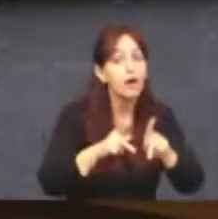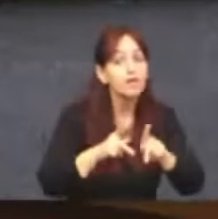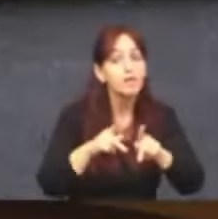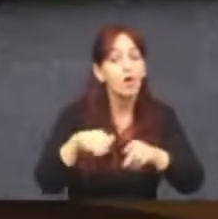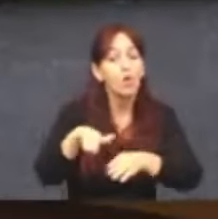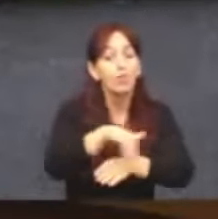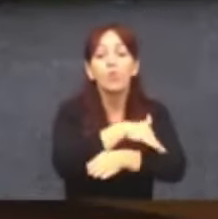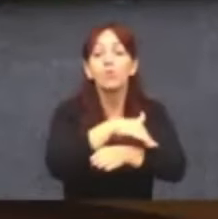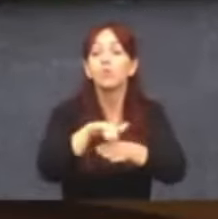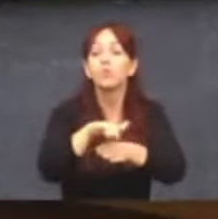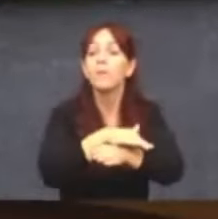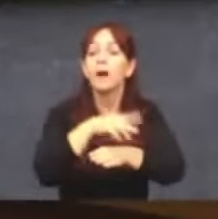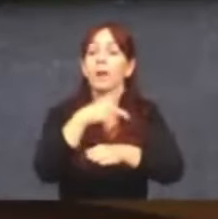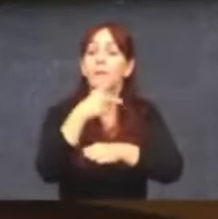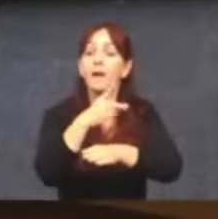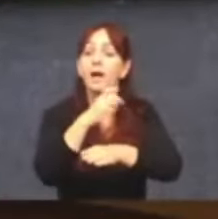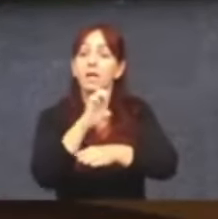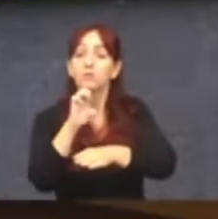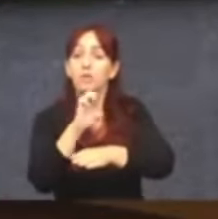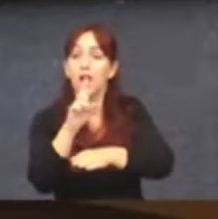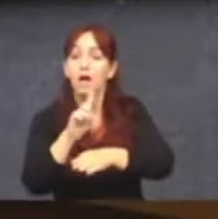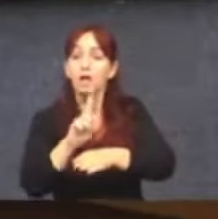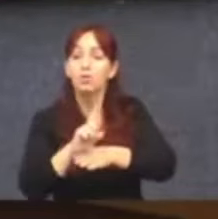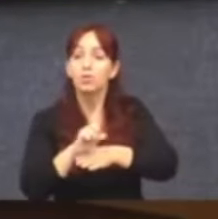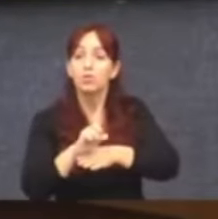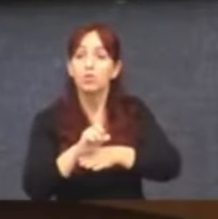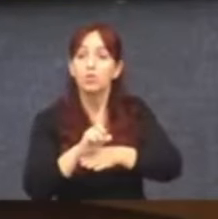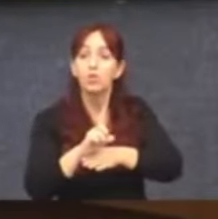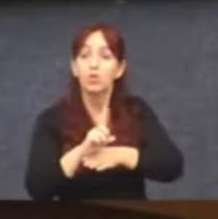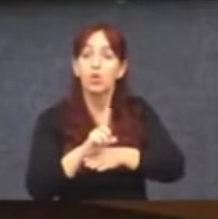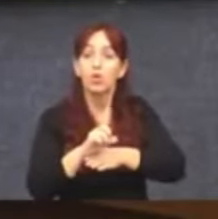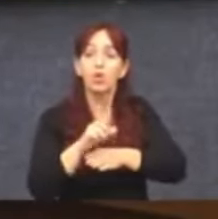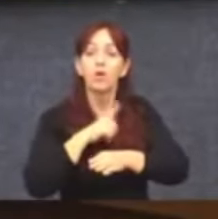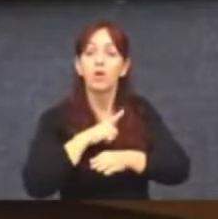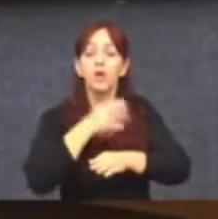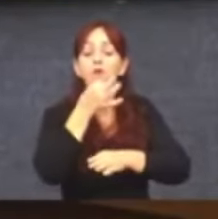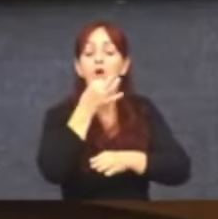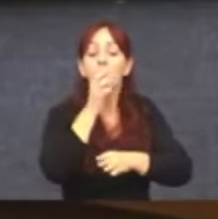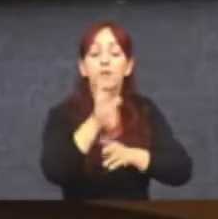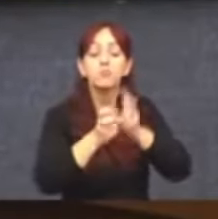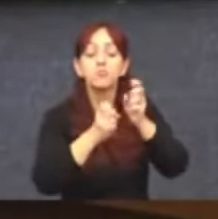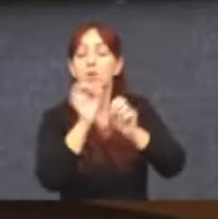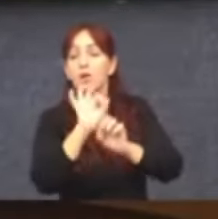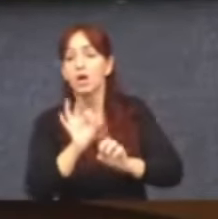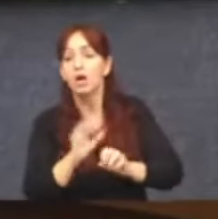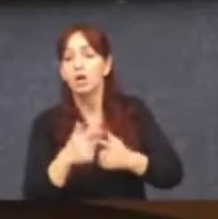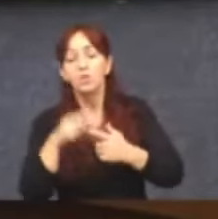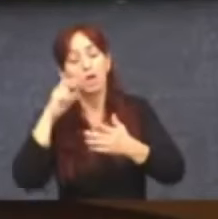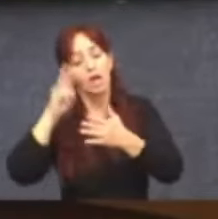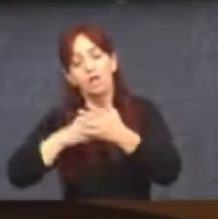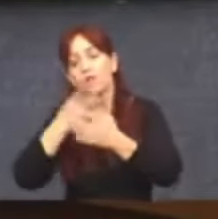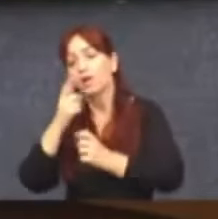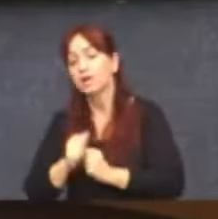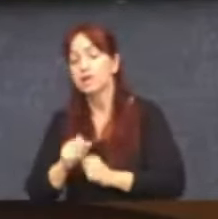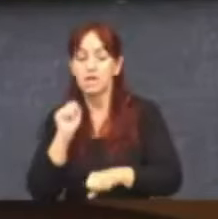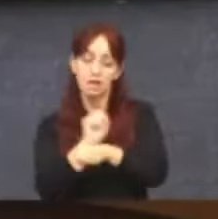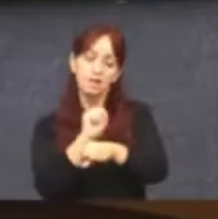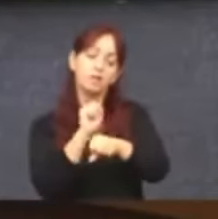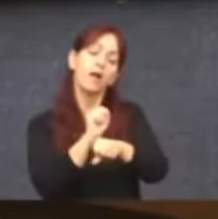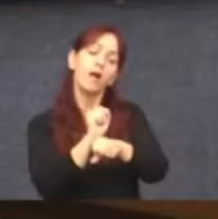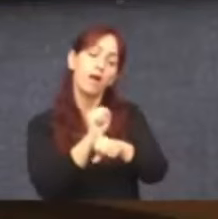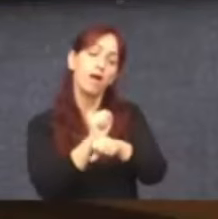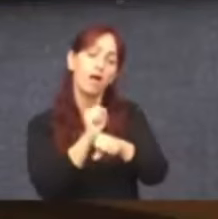Eustáquio não foi, de fato, ouvida, porque a leitura que fazemos é, espera que esse negócio vai esfriar,